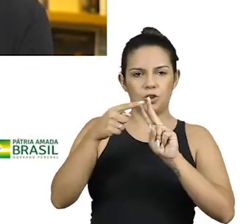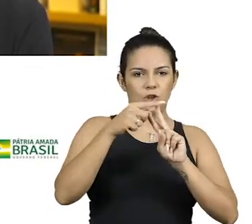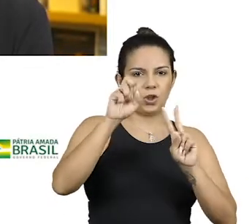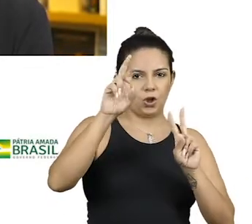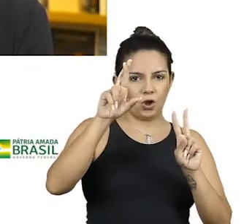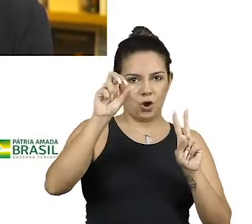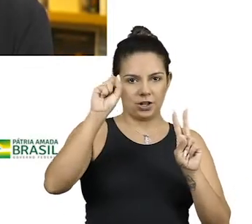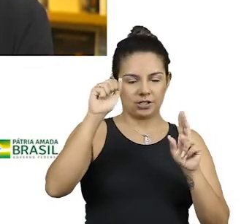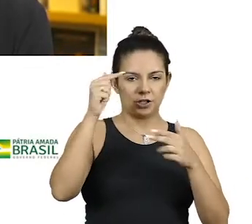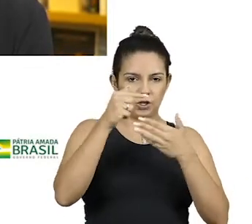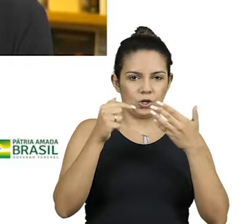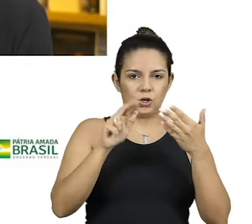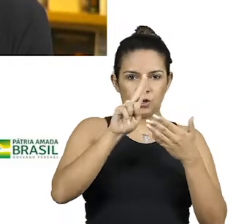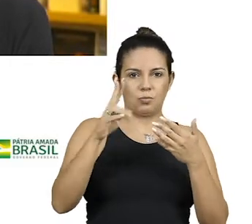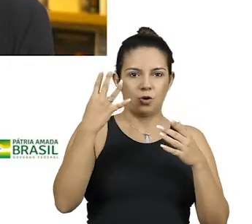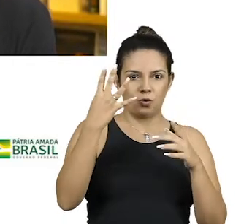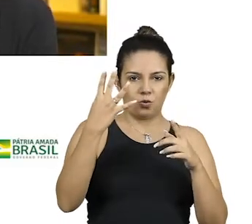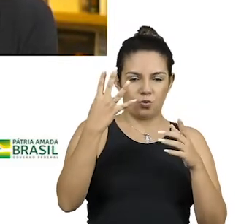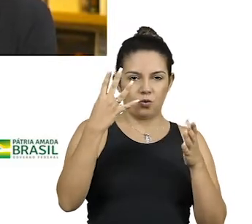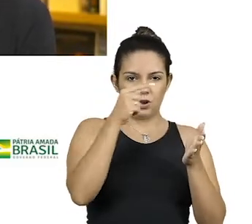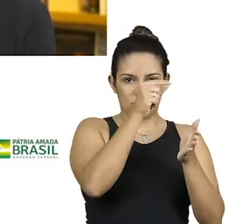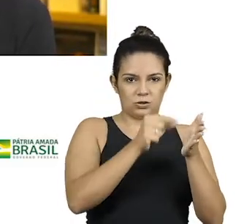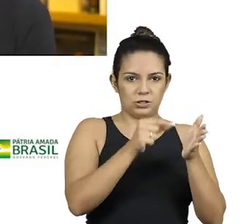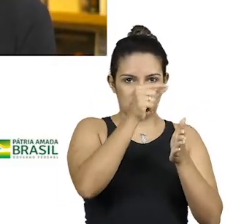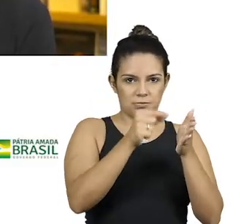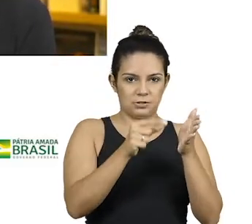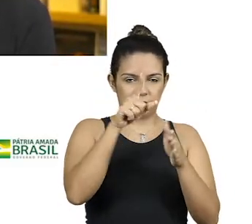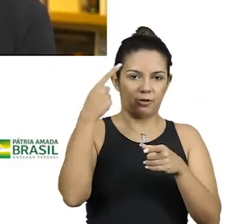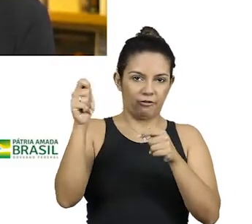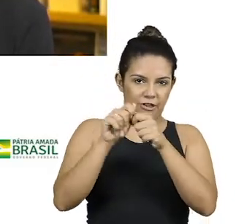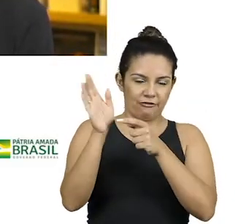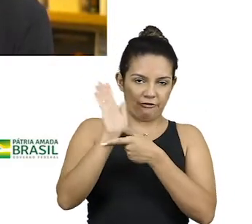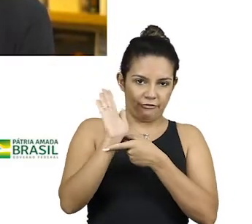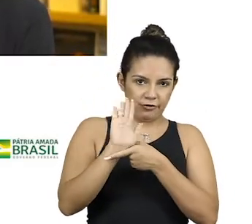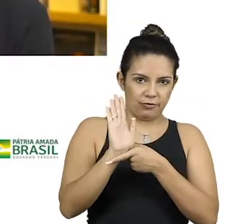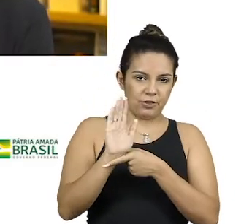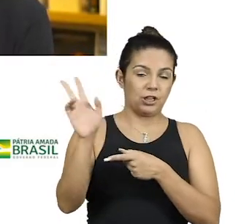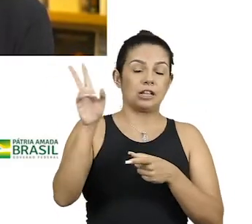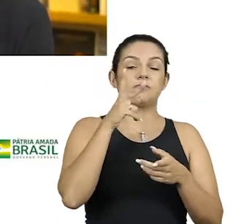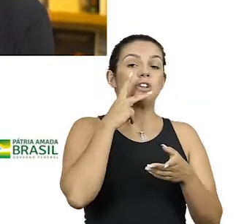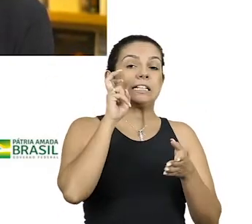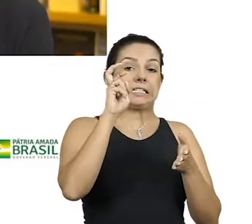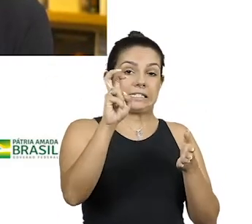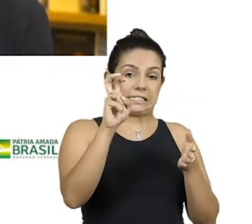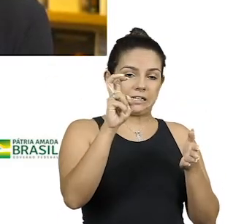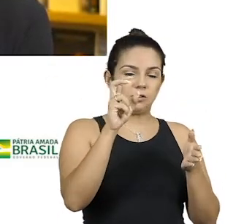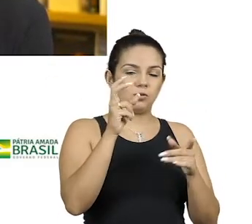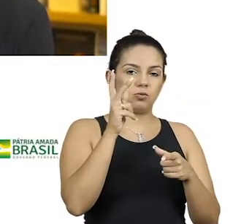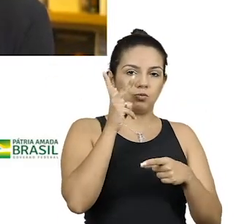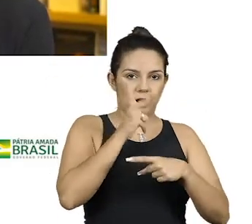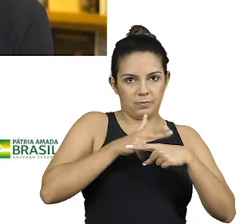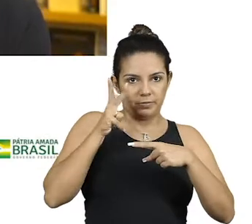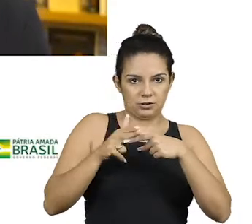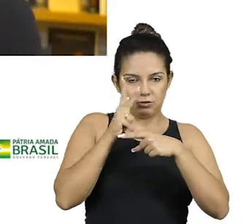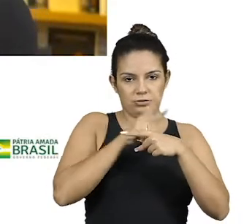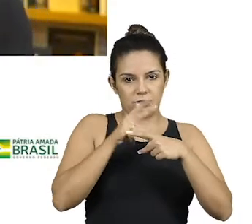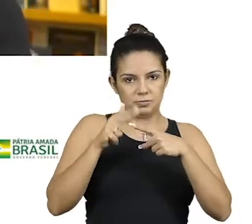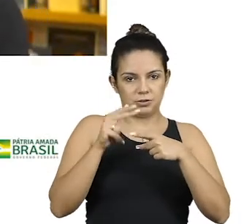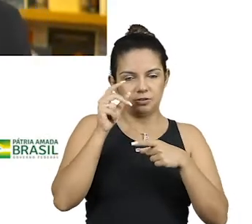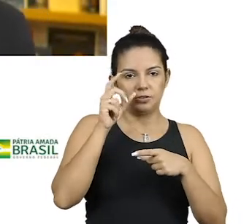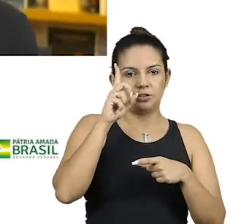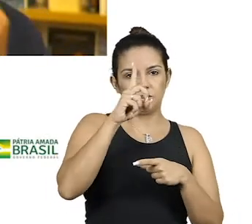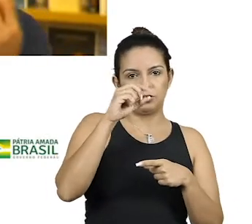eram quatro episódios e depois você fez um filme, não foi isso? Não, eram cinco episódios, Doc, Doc,